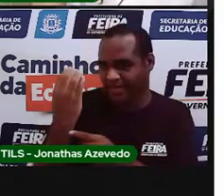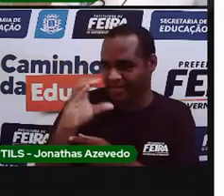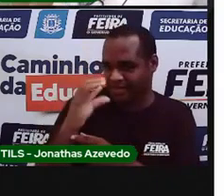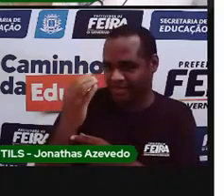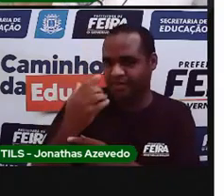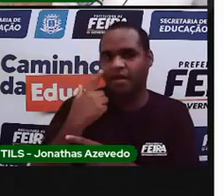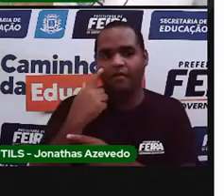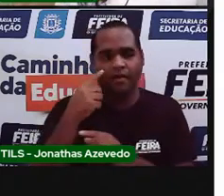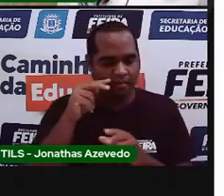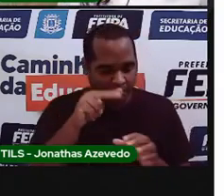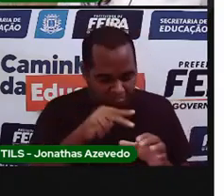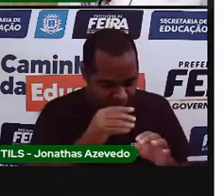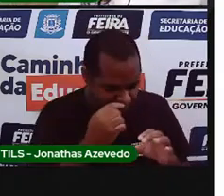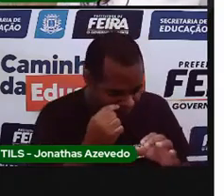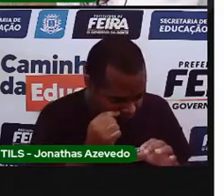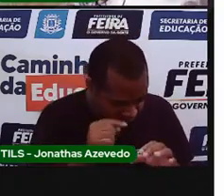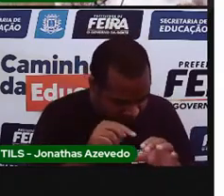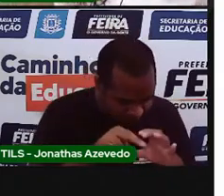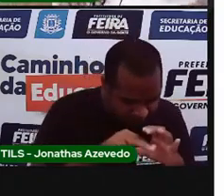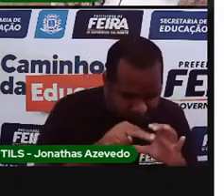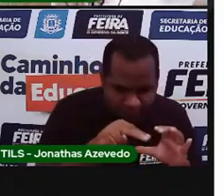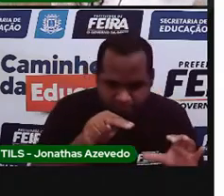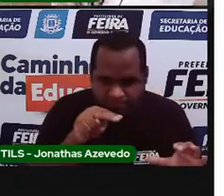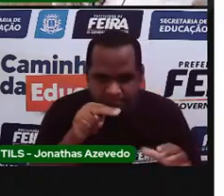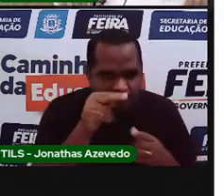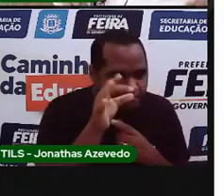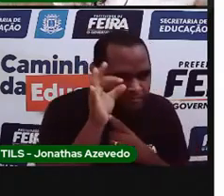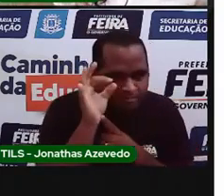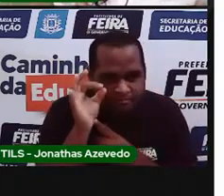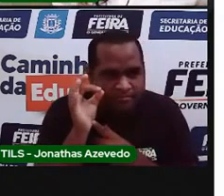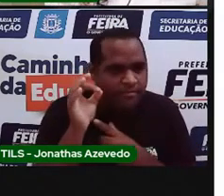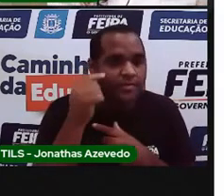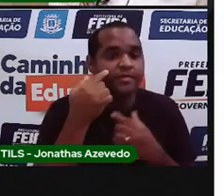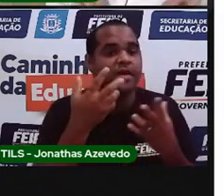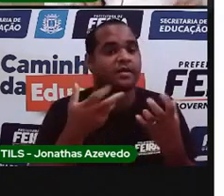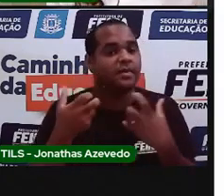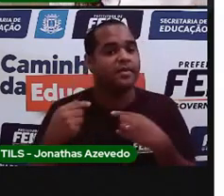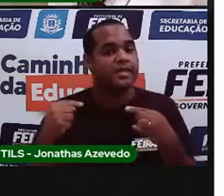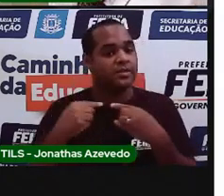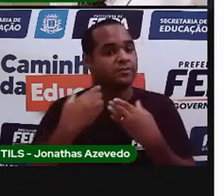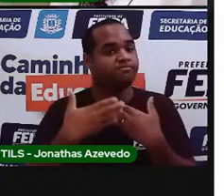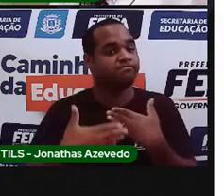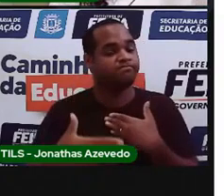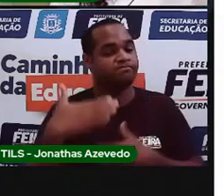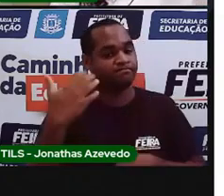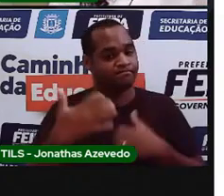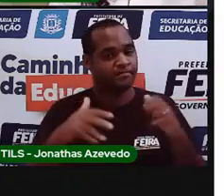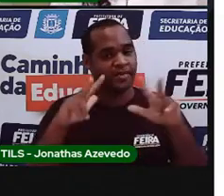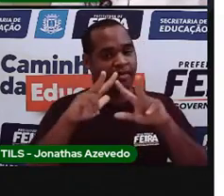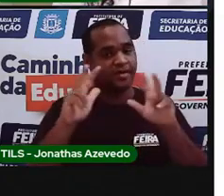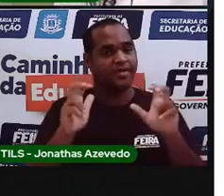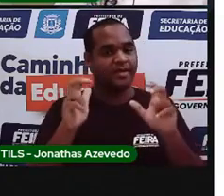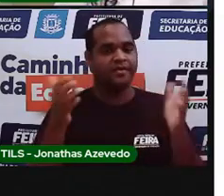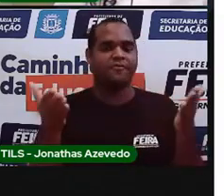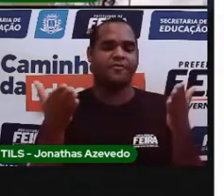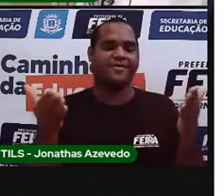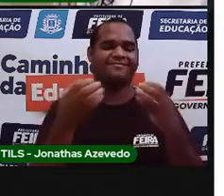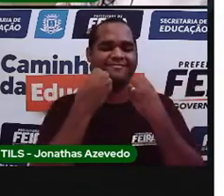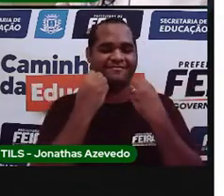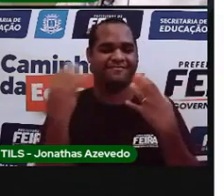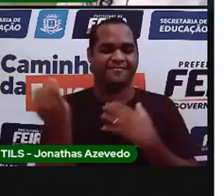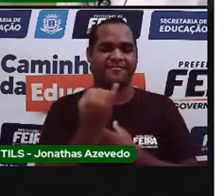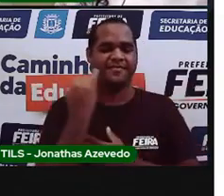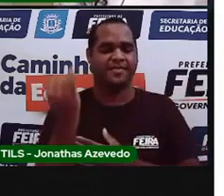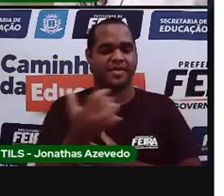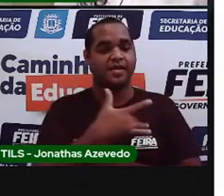a detetive. E agora você vai seguir as pistas que estão no tema de hoje. No tema de